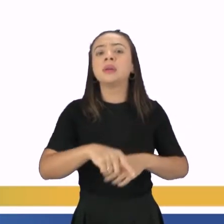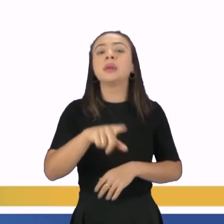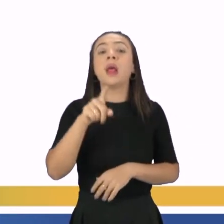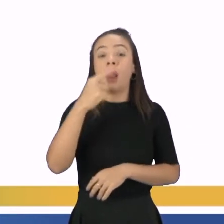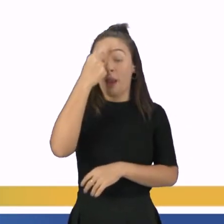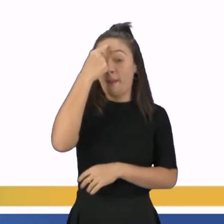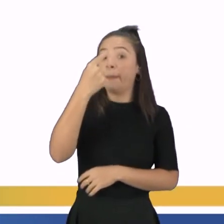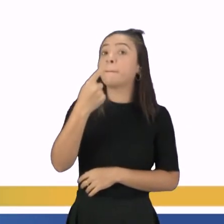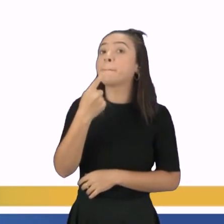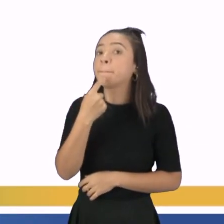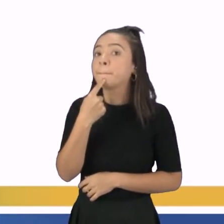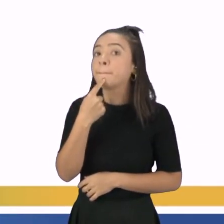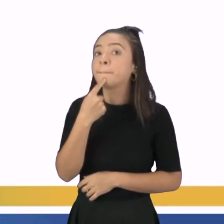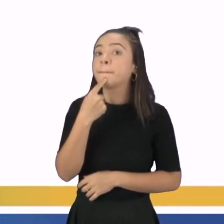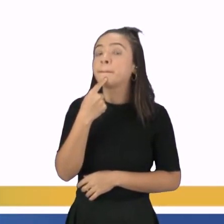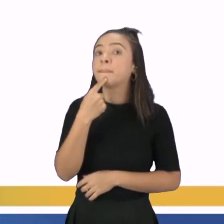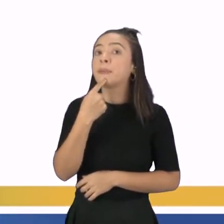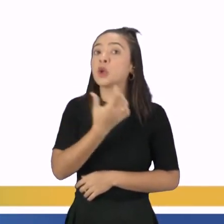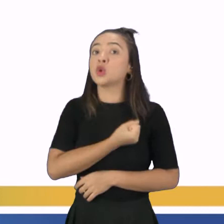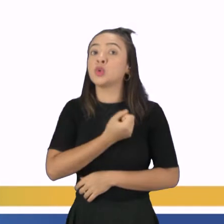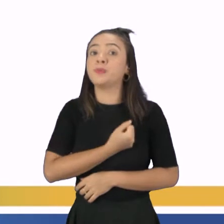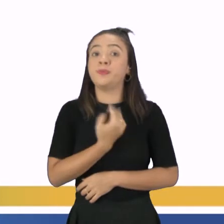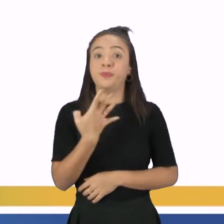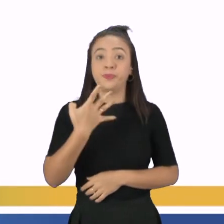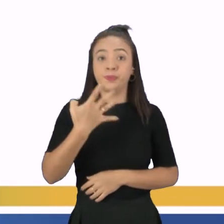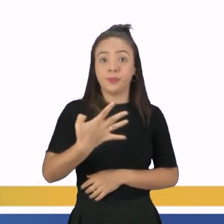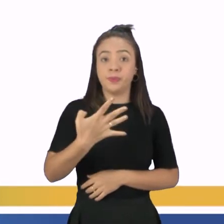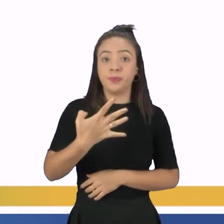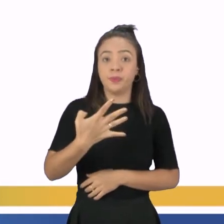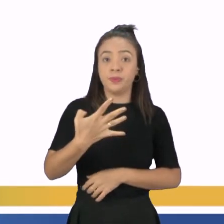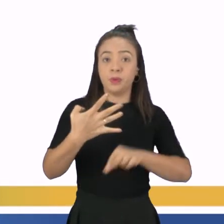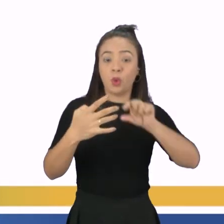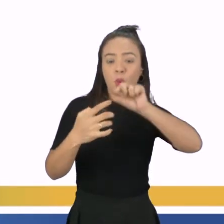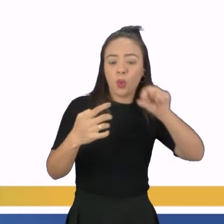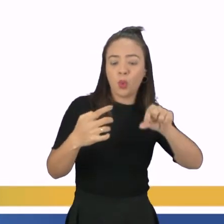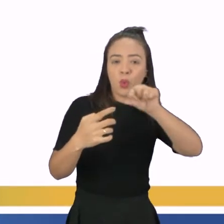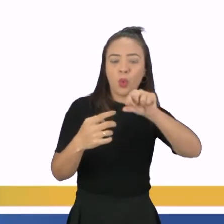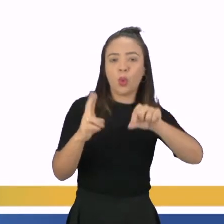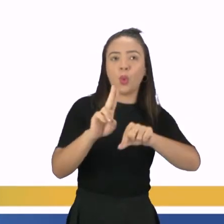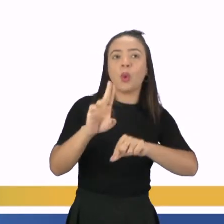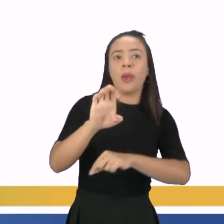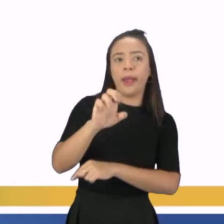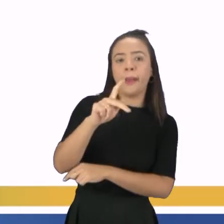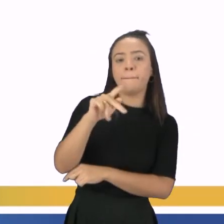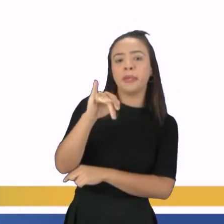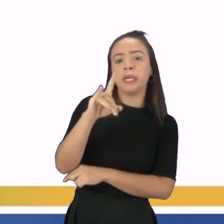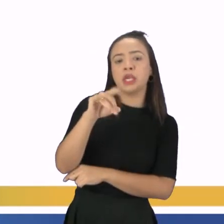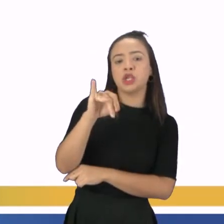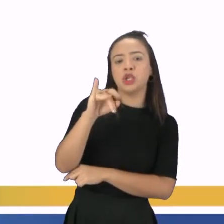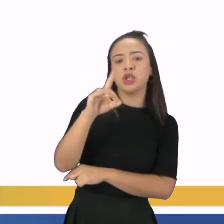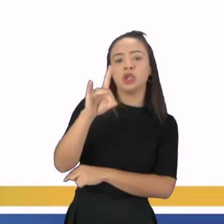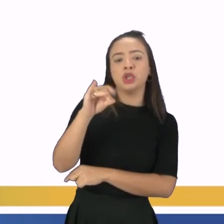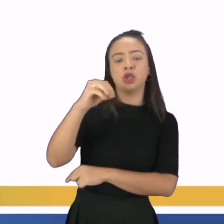ó figura ao lado, aquela estrutura com o número 4 Aquilo ali são os epidídimos Vejam que são duas estruturas que recobrem,